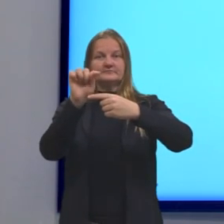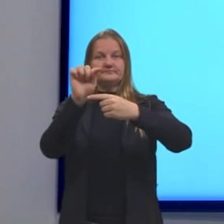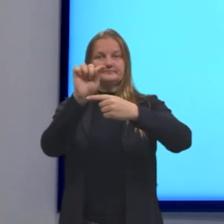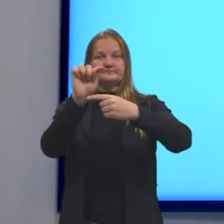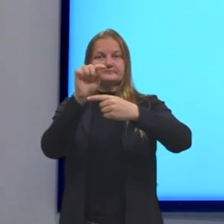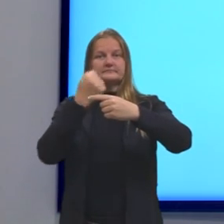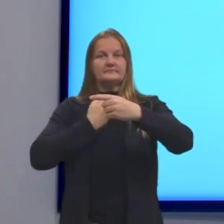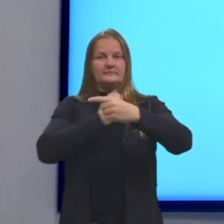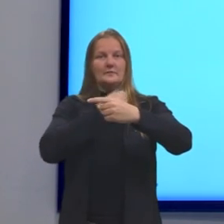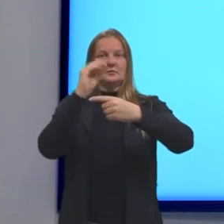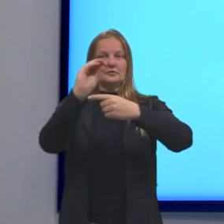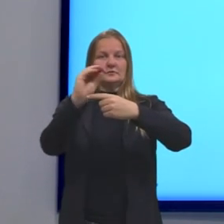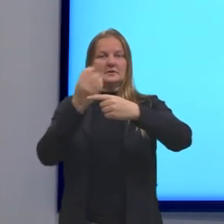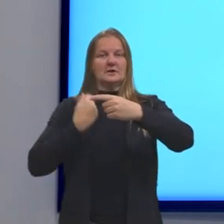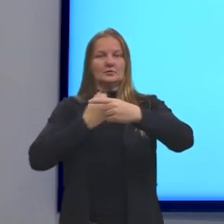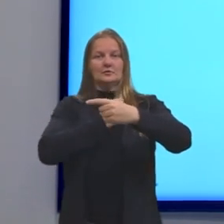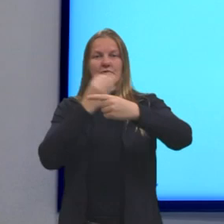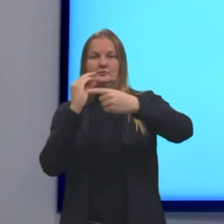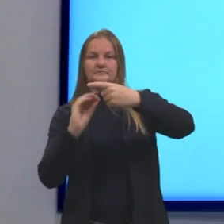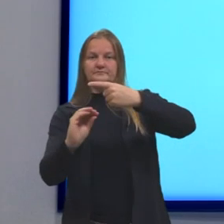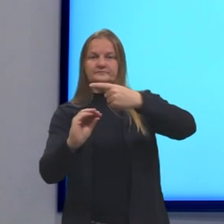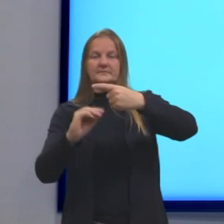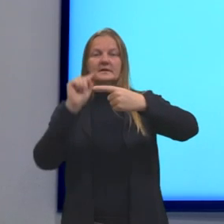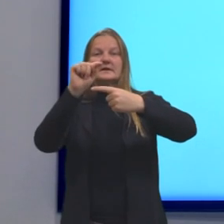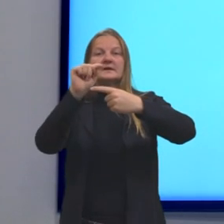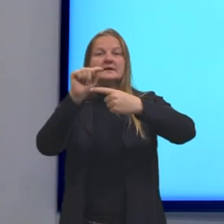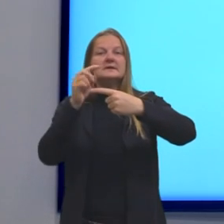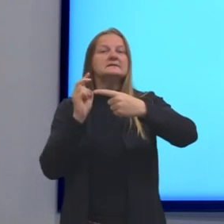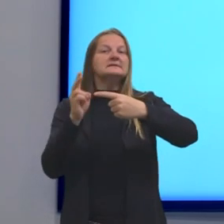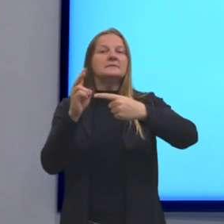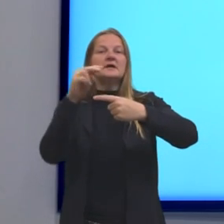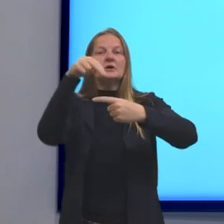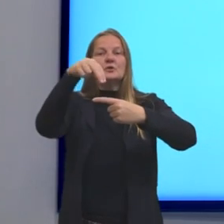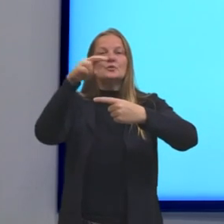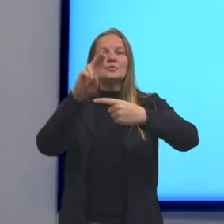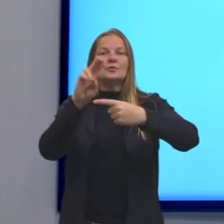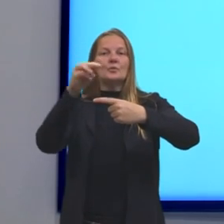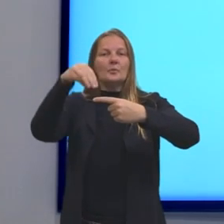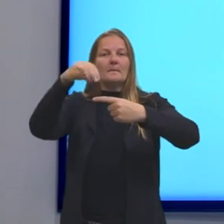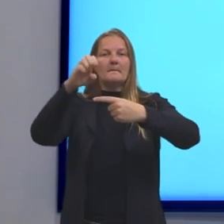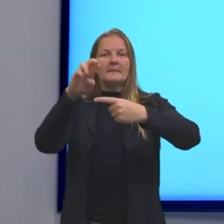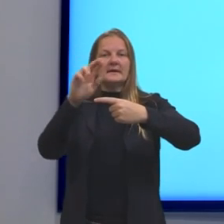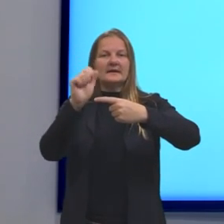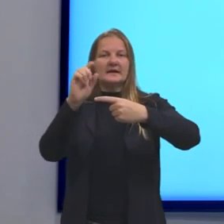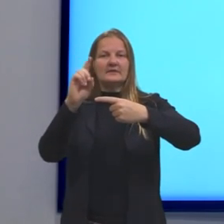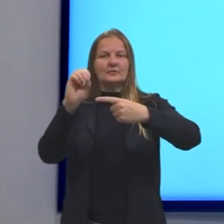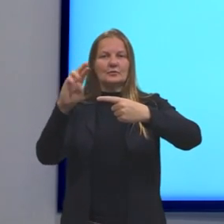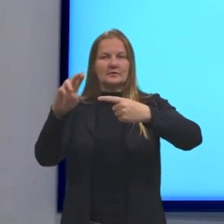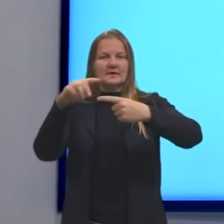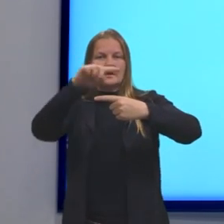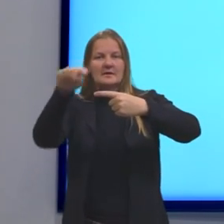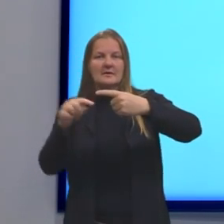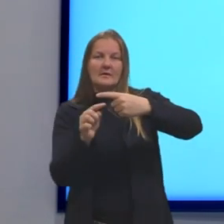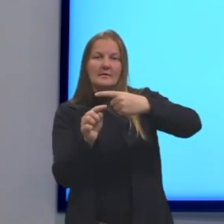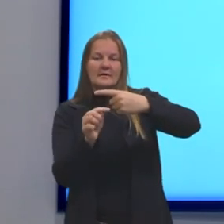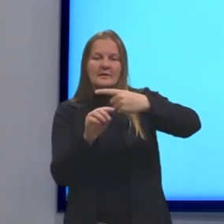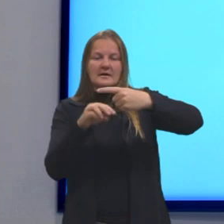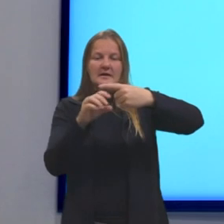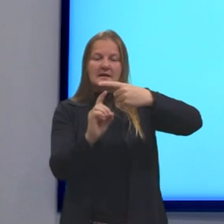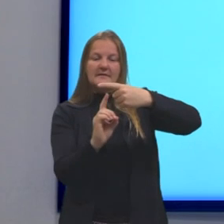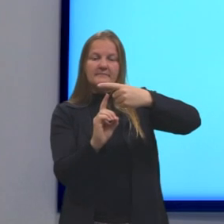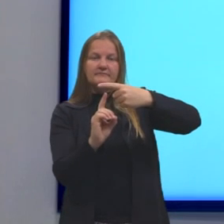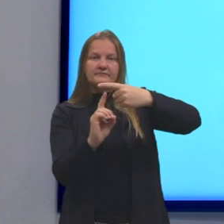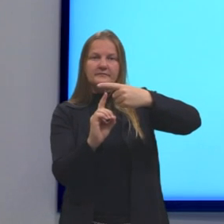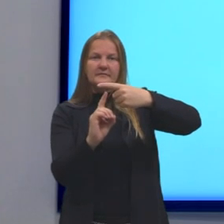embaixo na fração. O número de cima, ele recebe o nome de numerador, enquanto o númerozinho de baixo é chamado de